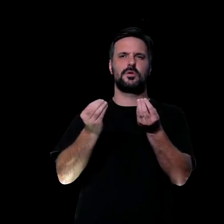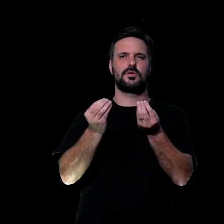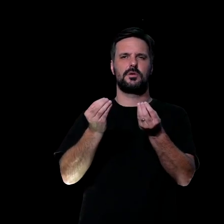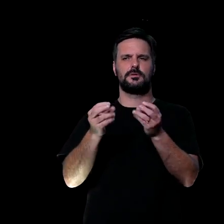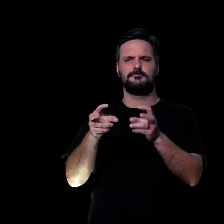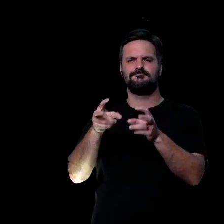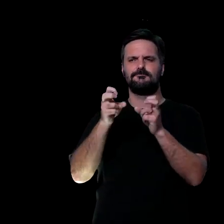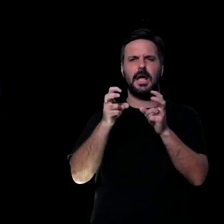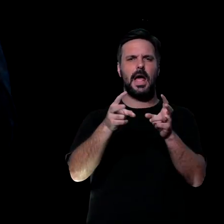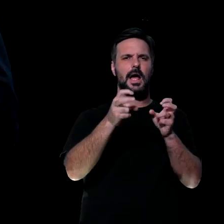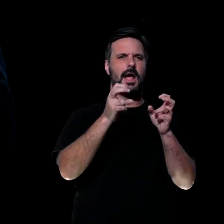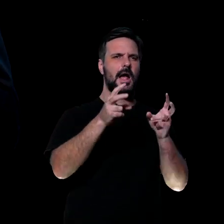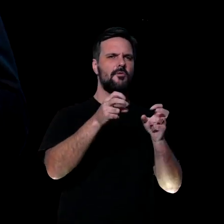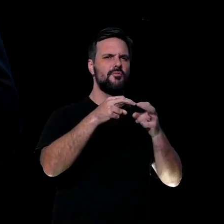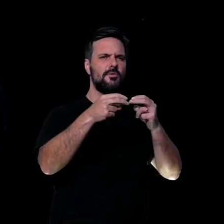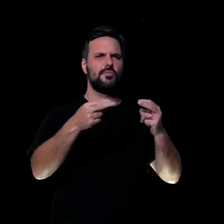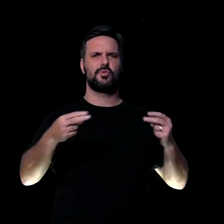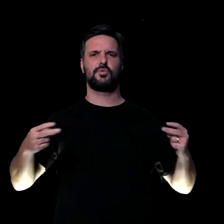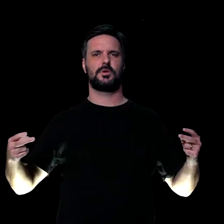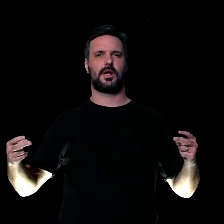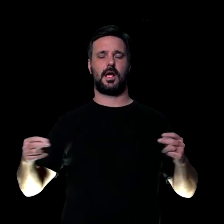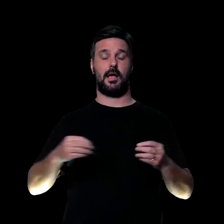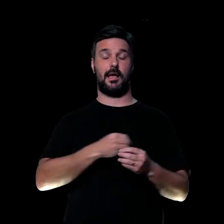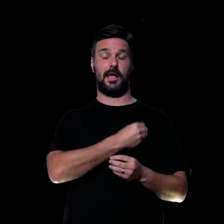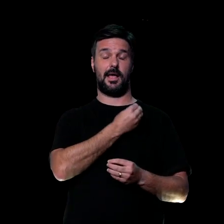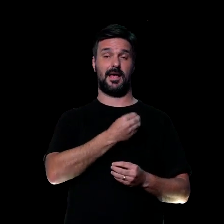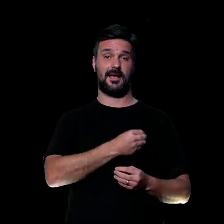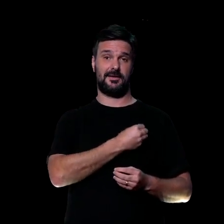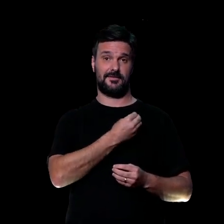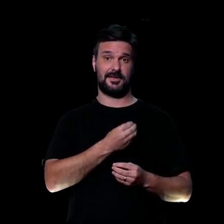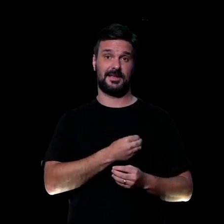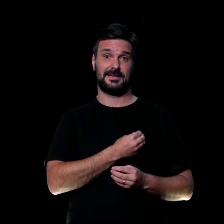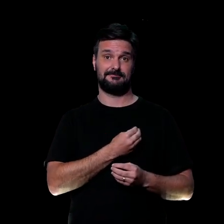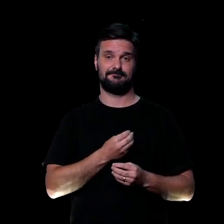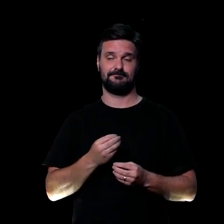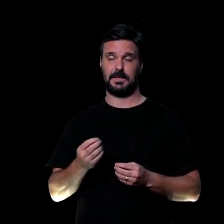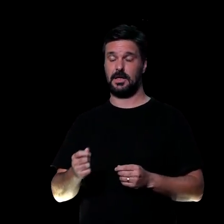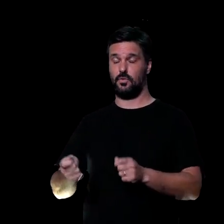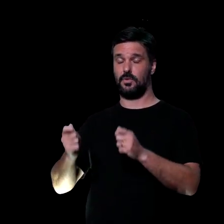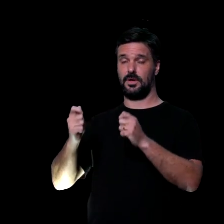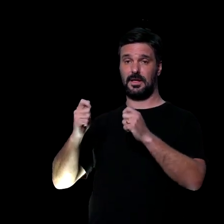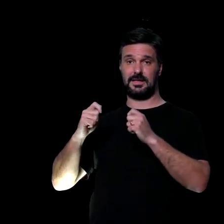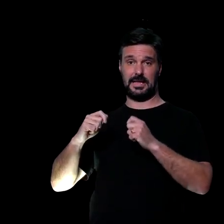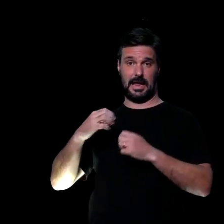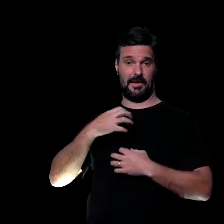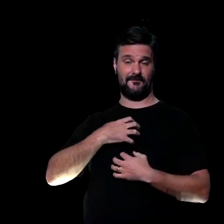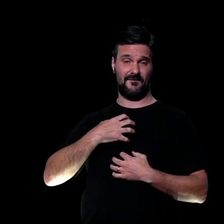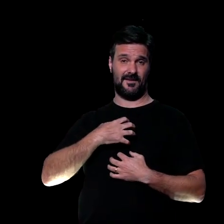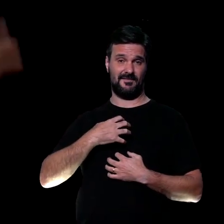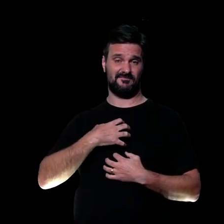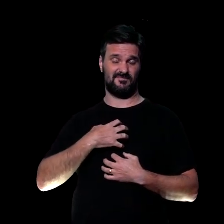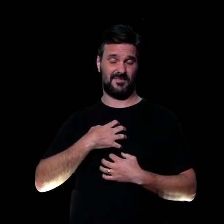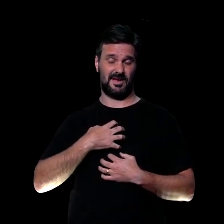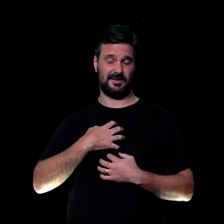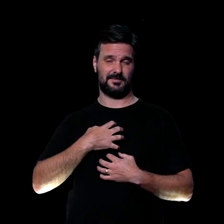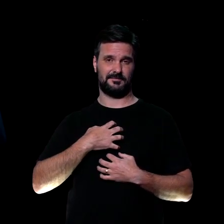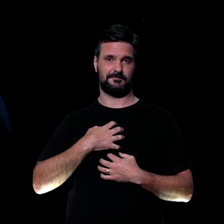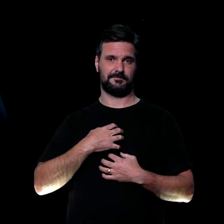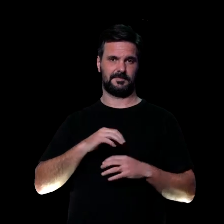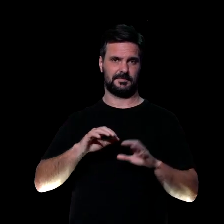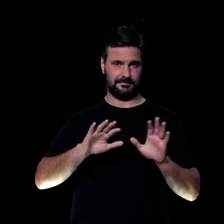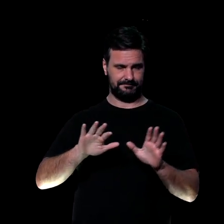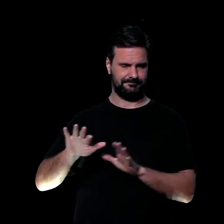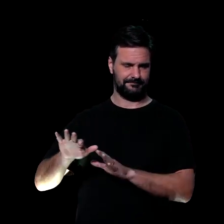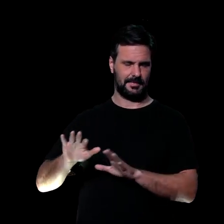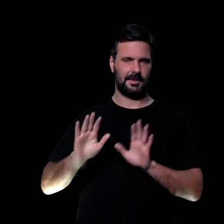as situações, os pensamentos, eles vão trazer sentimentos. Eu lembro de conversar com alguns pré-adolescentes